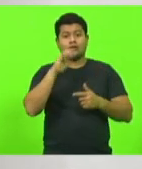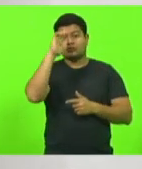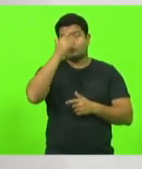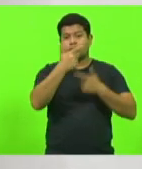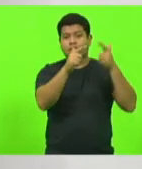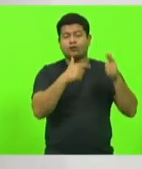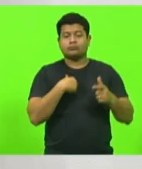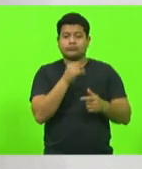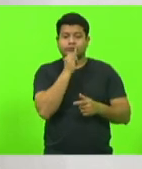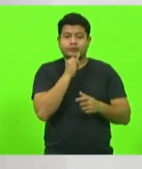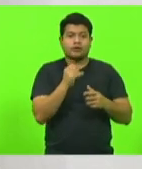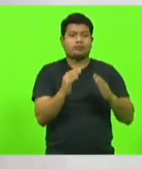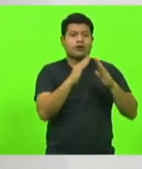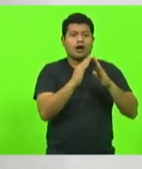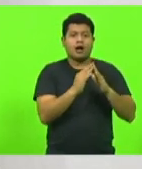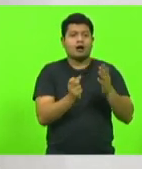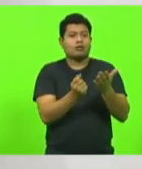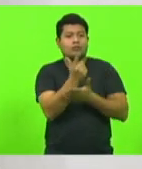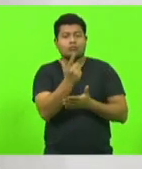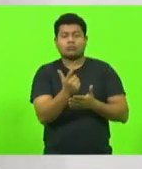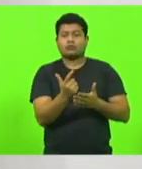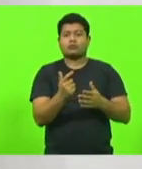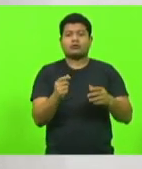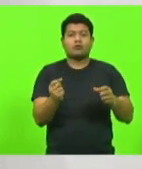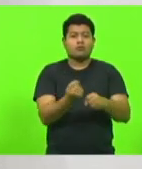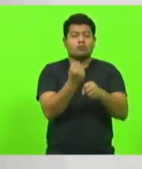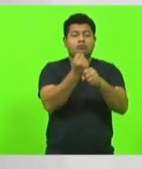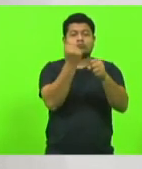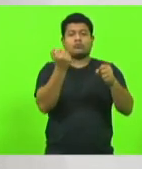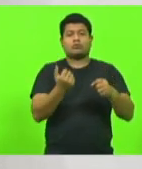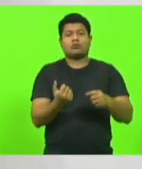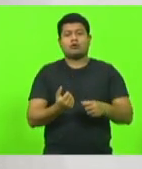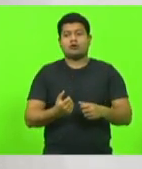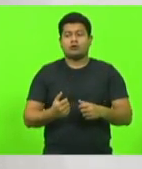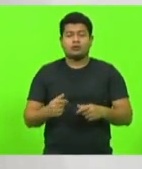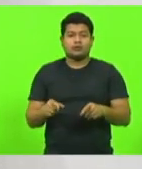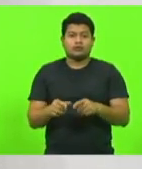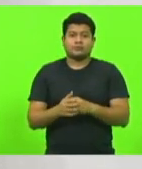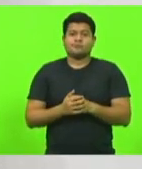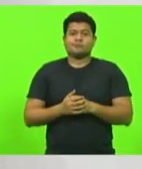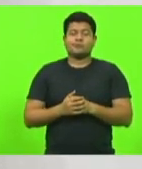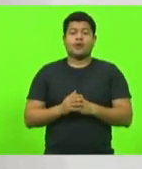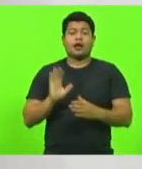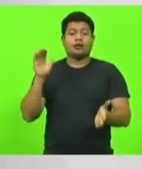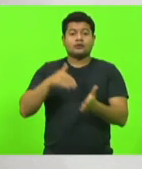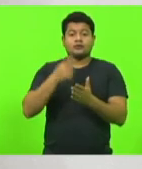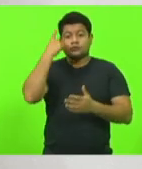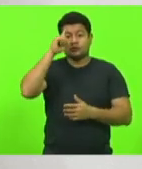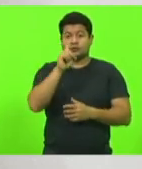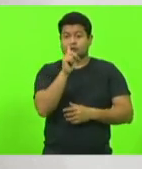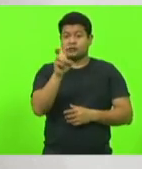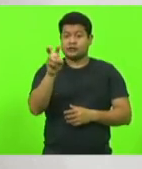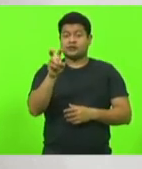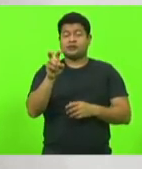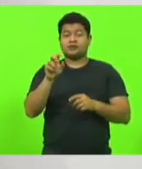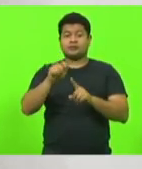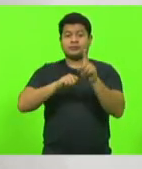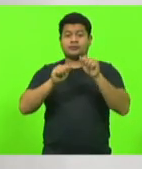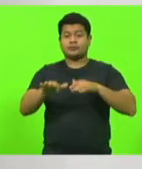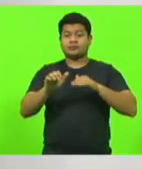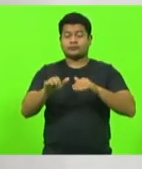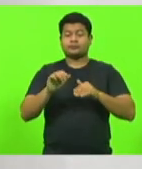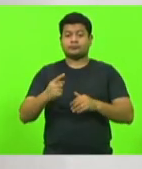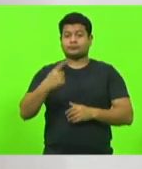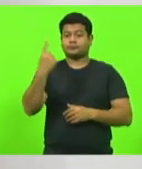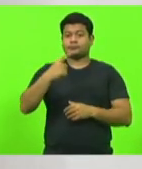Então, fique aqui com bastante tranquilidade. Até o dia 15 desse mês de setembro, vamos tentar fazer a primeira reunião que vai ser